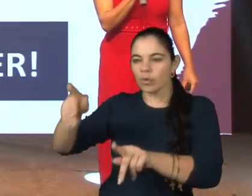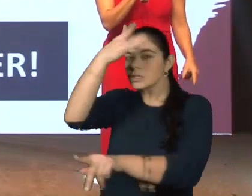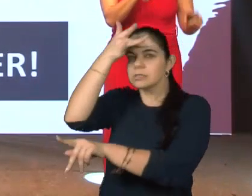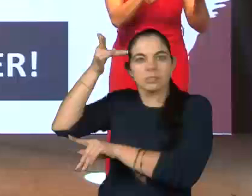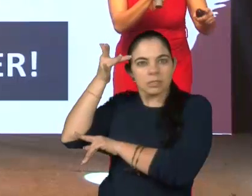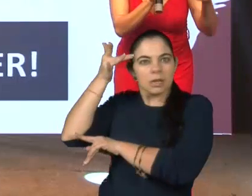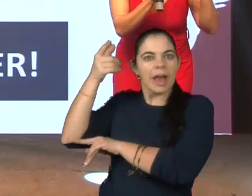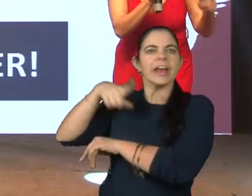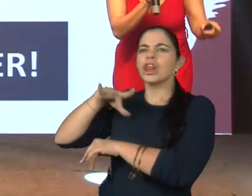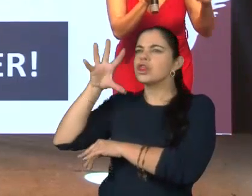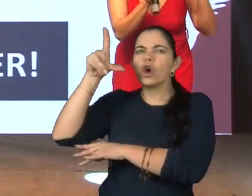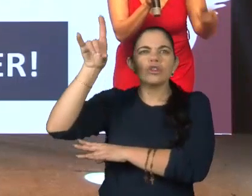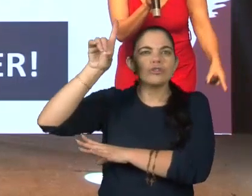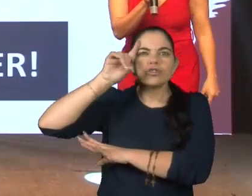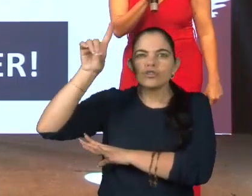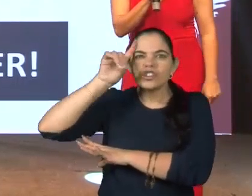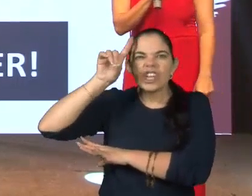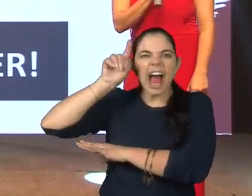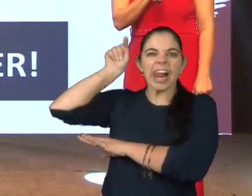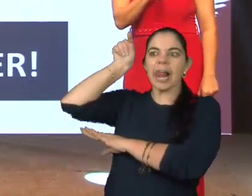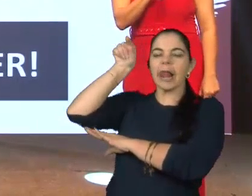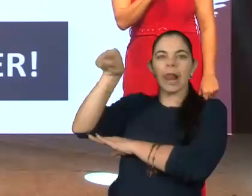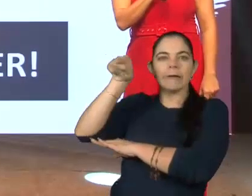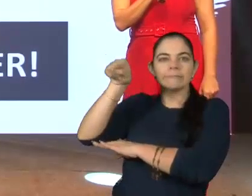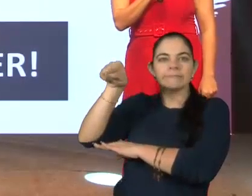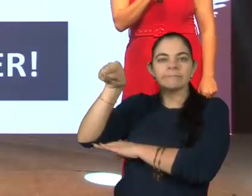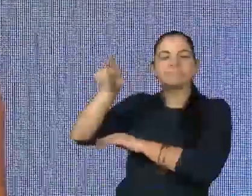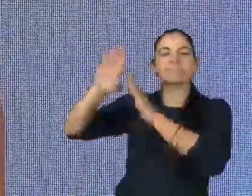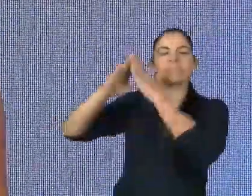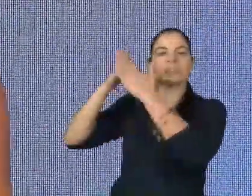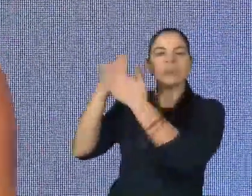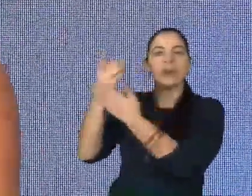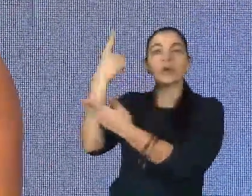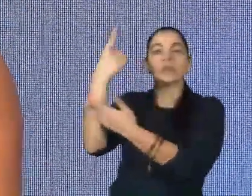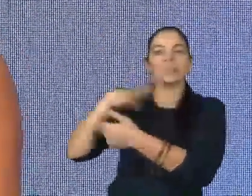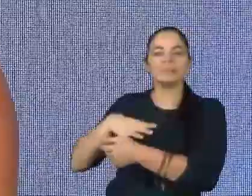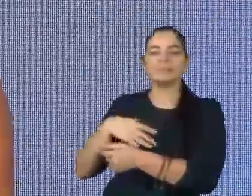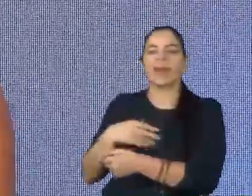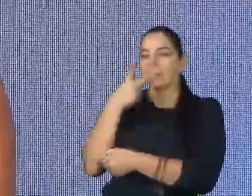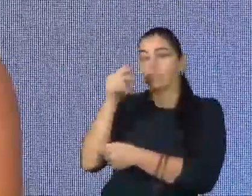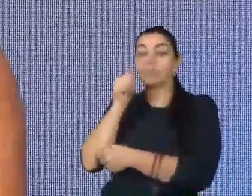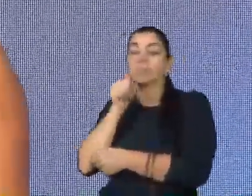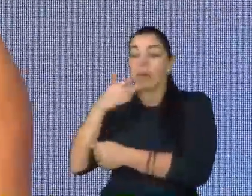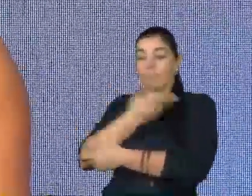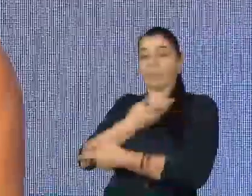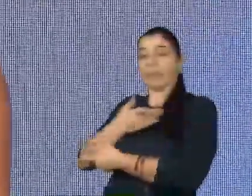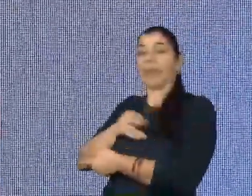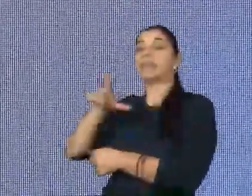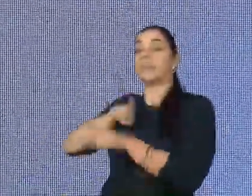está todos os dias lá. Como diz uma amiga, minha chará Priscila, educar é viver.